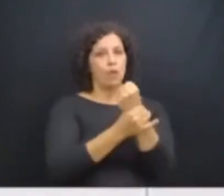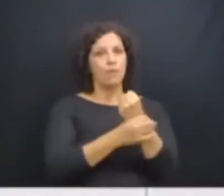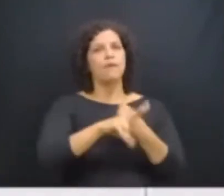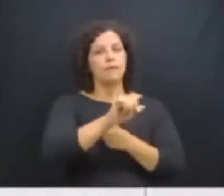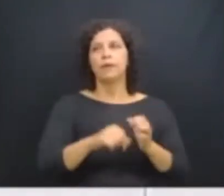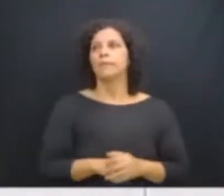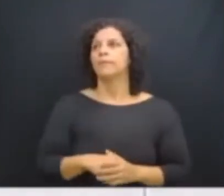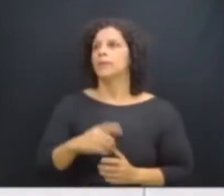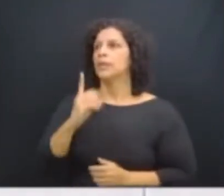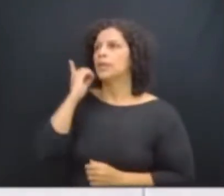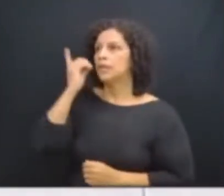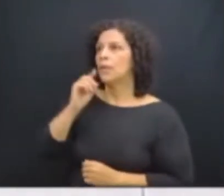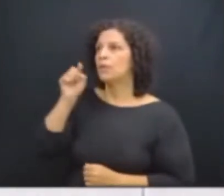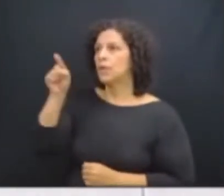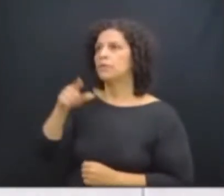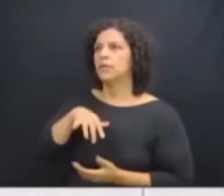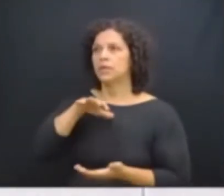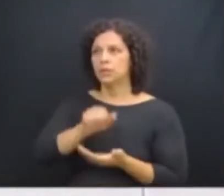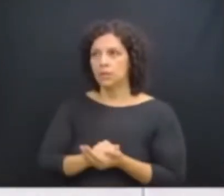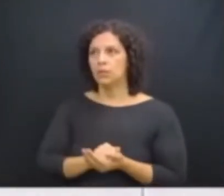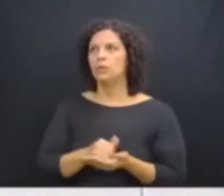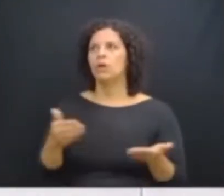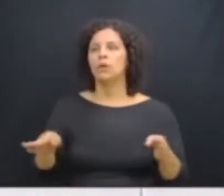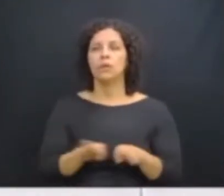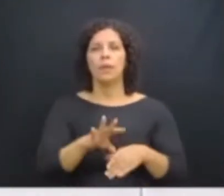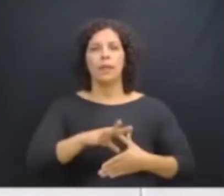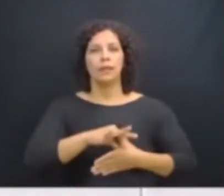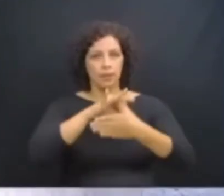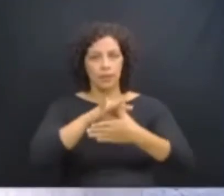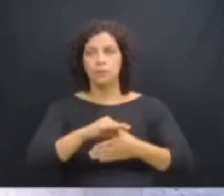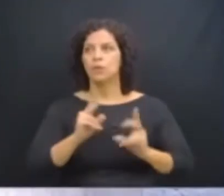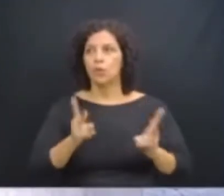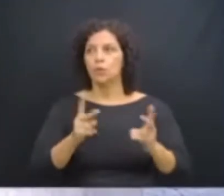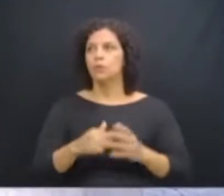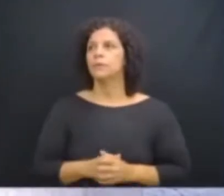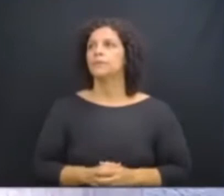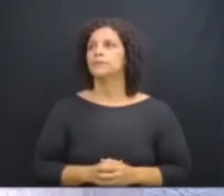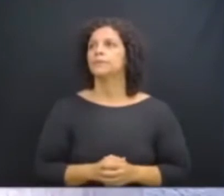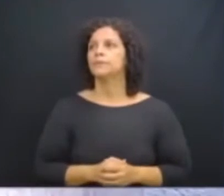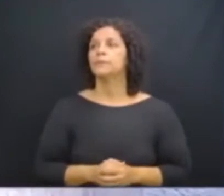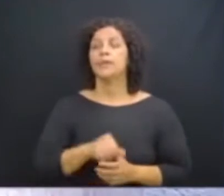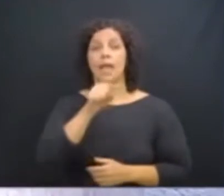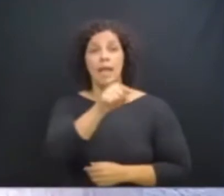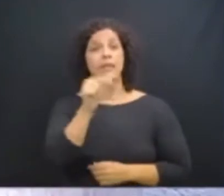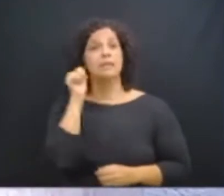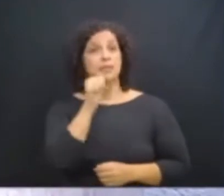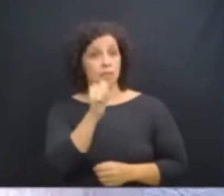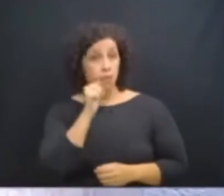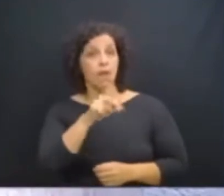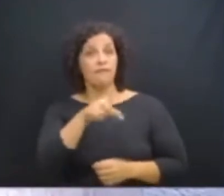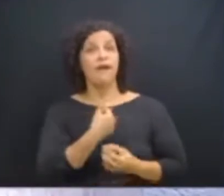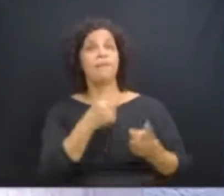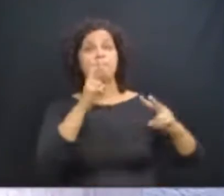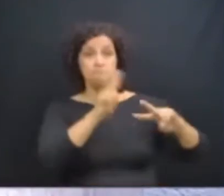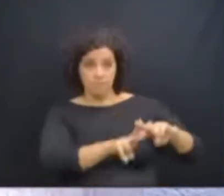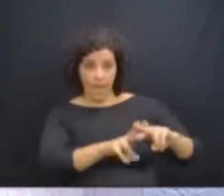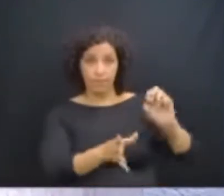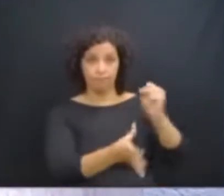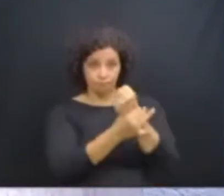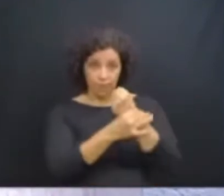Deputado, Vossa Excelência está escrito no horário de liderança. Continuo. A senhora vai sair, MC Pipoquinha,